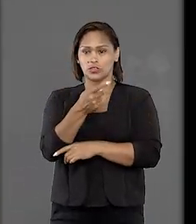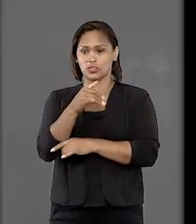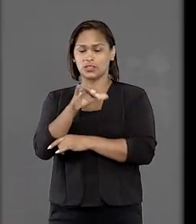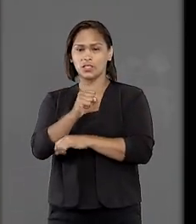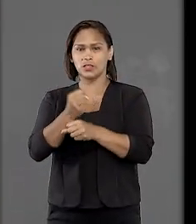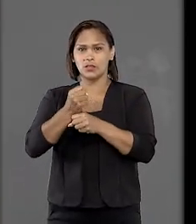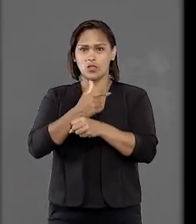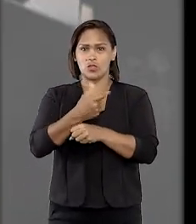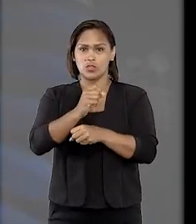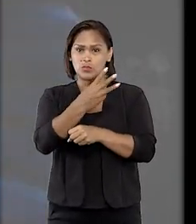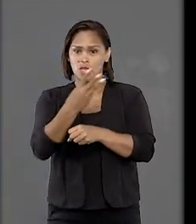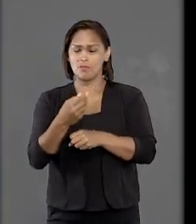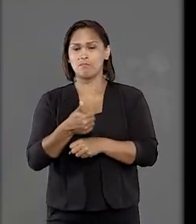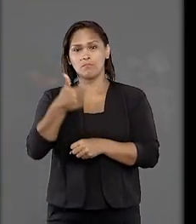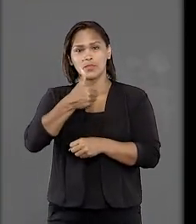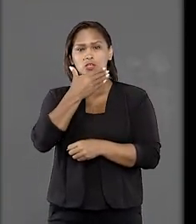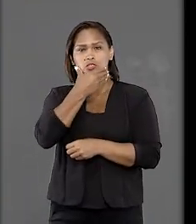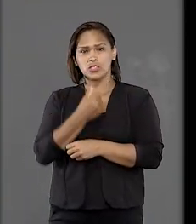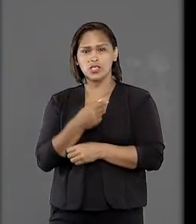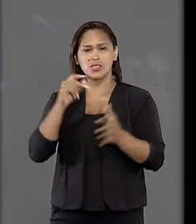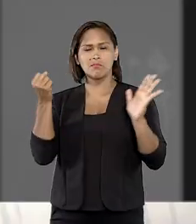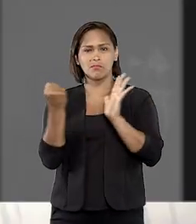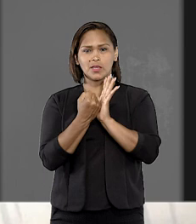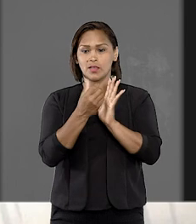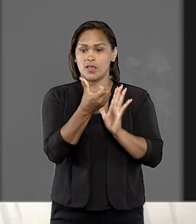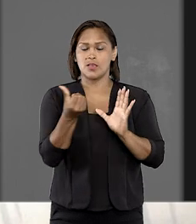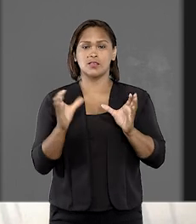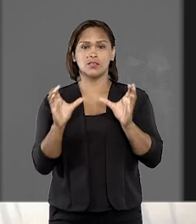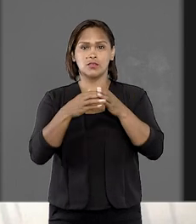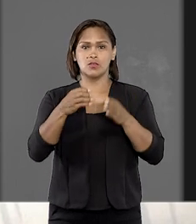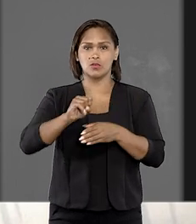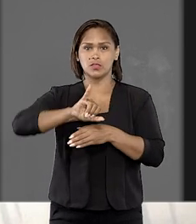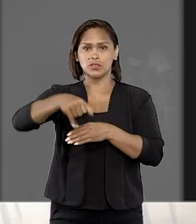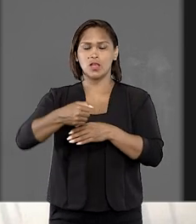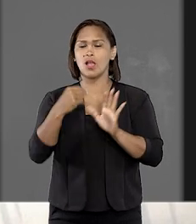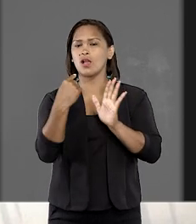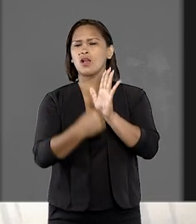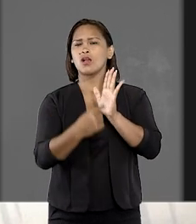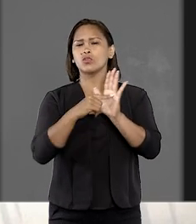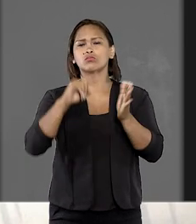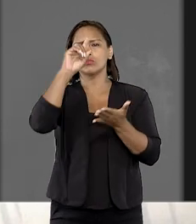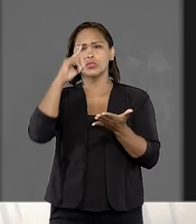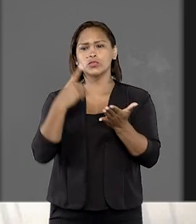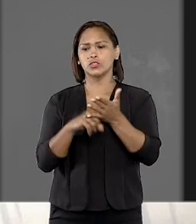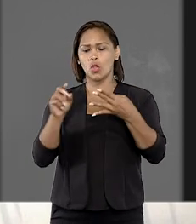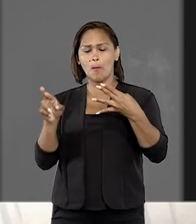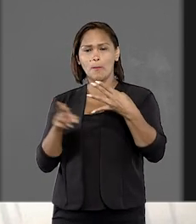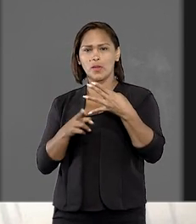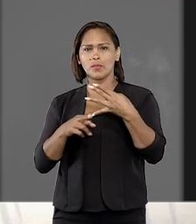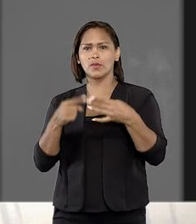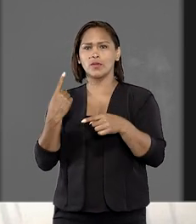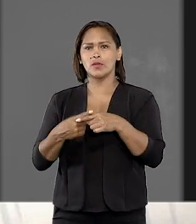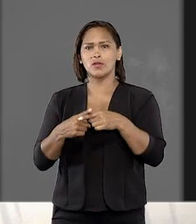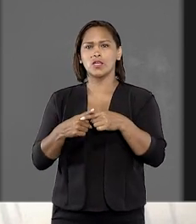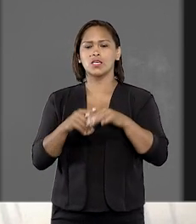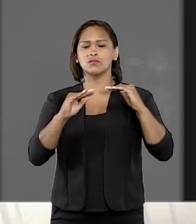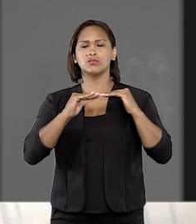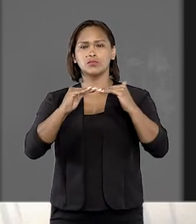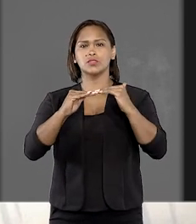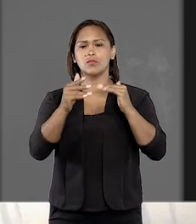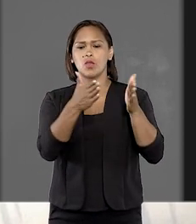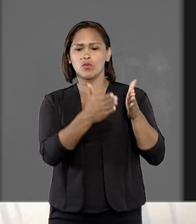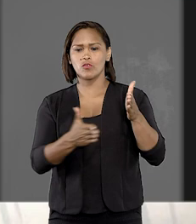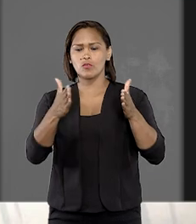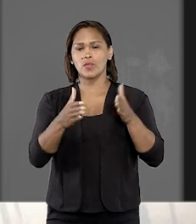em 2013, está marcada para 1º de dezembro. E a sexta turma do STJ anulou decisão de primeiro grau que havia